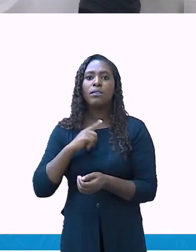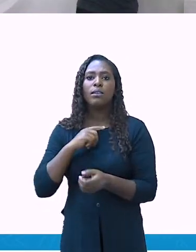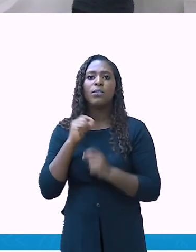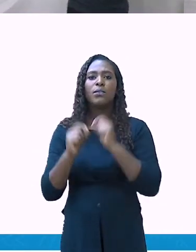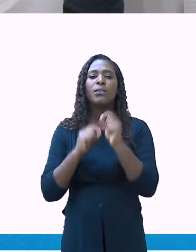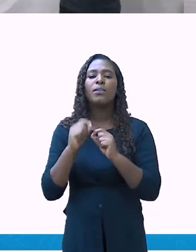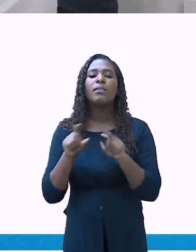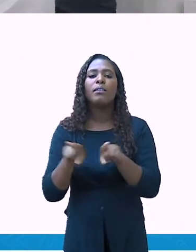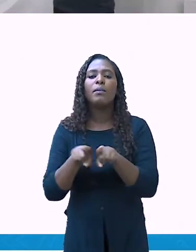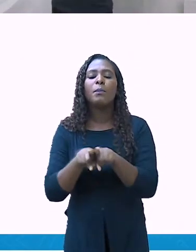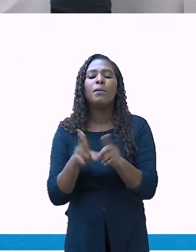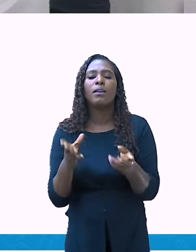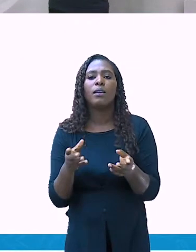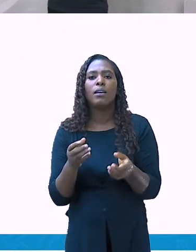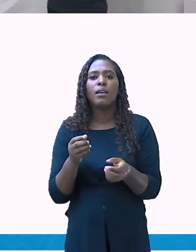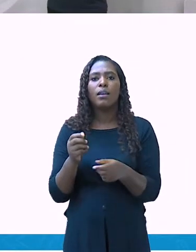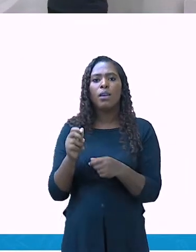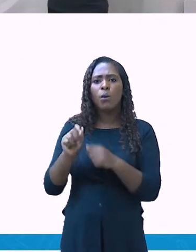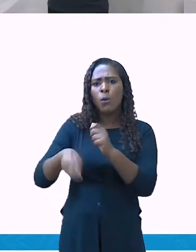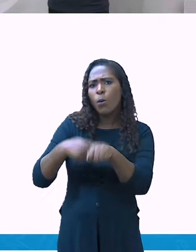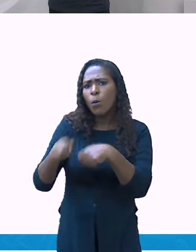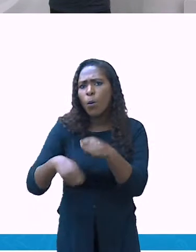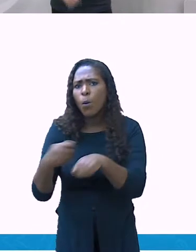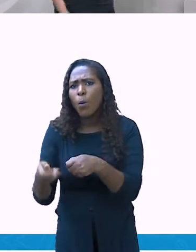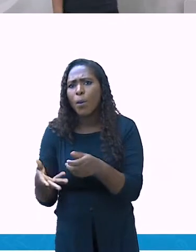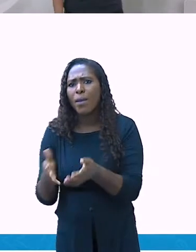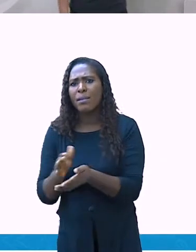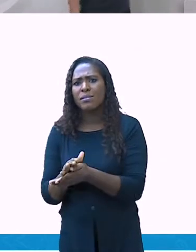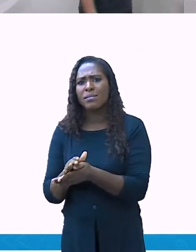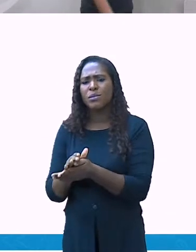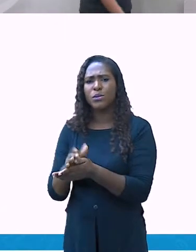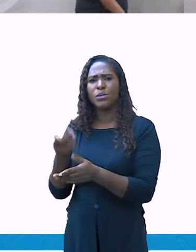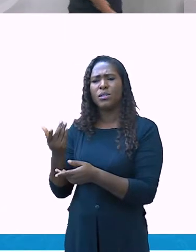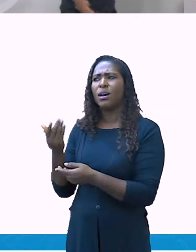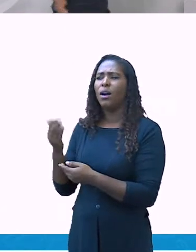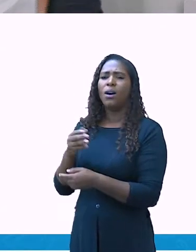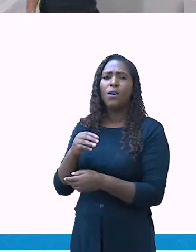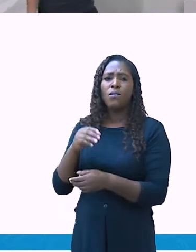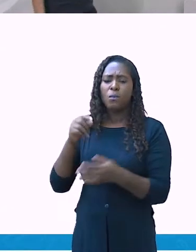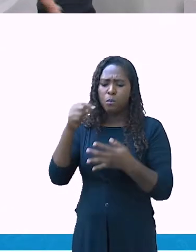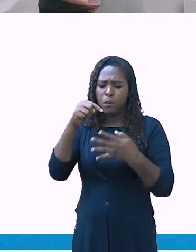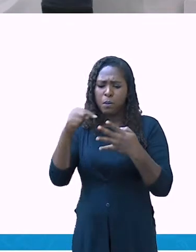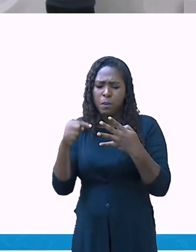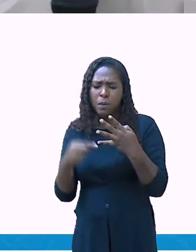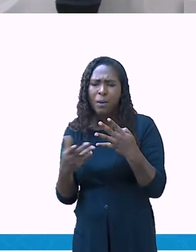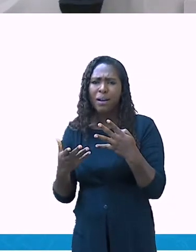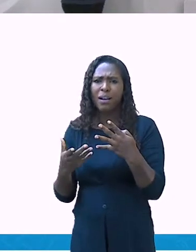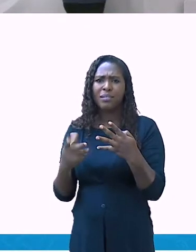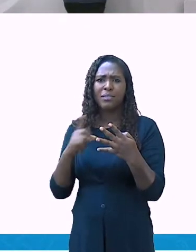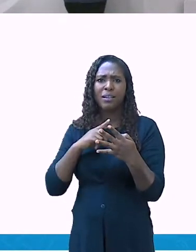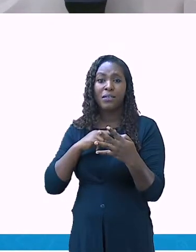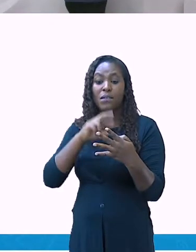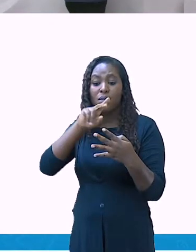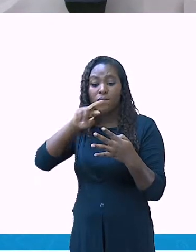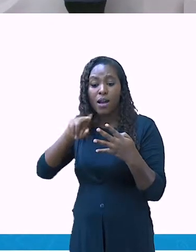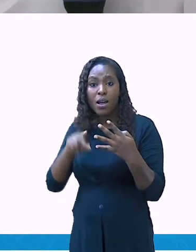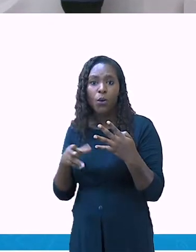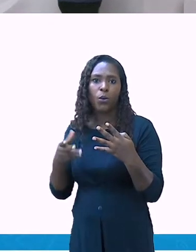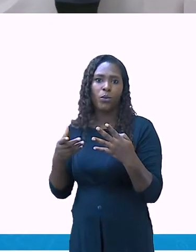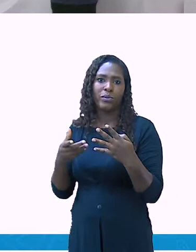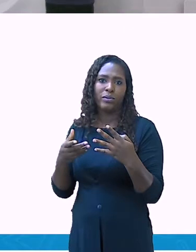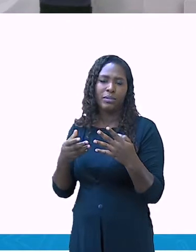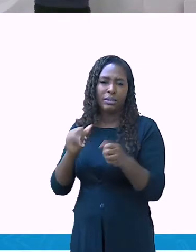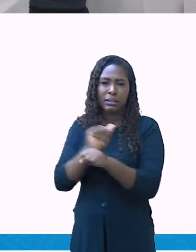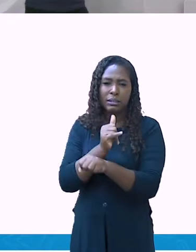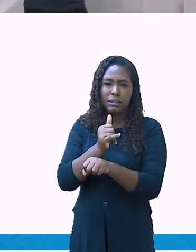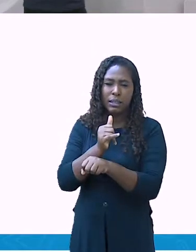vários fatores. Vamos ver quais são esses fatores? Primeiro, era uma monarquia consolidada.